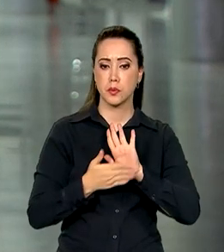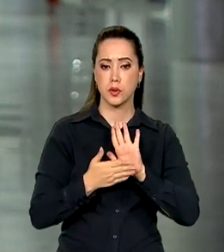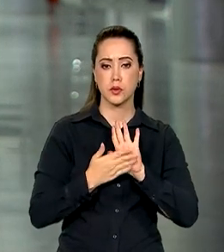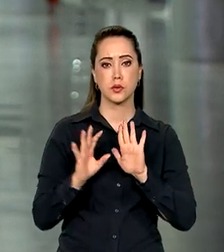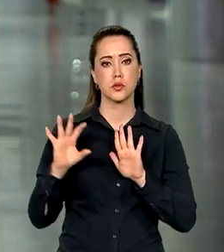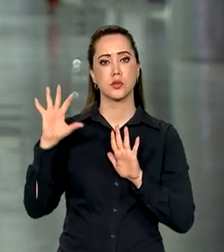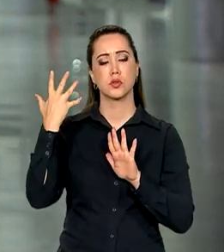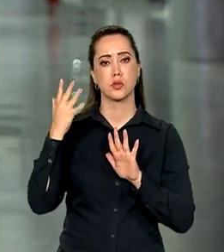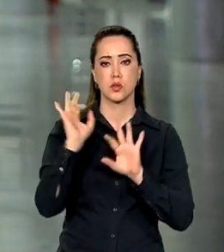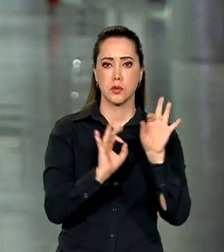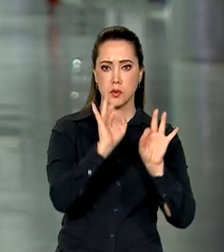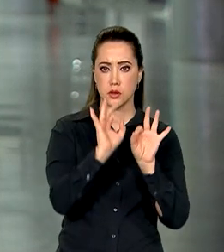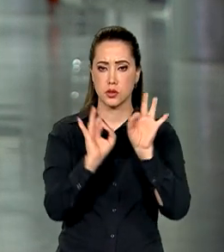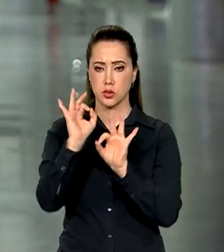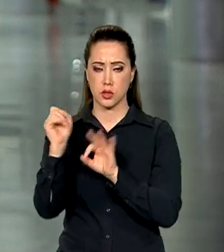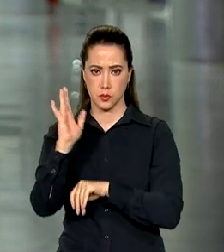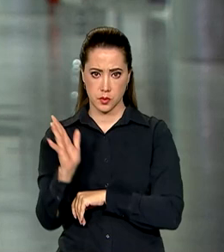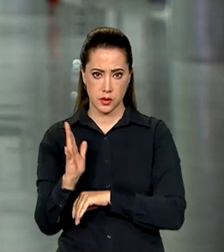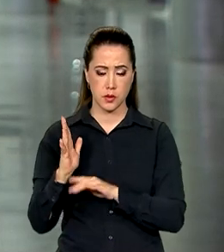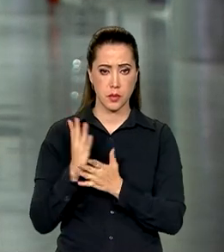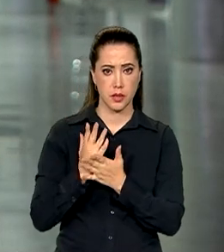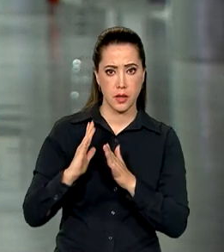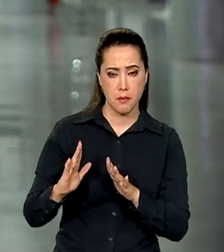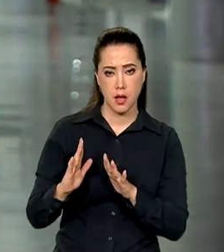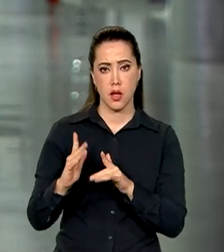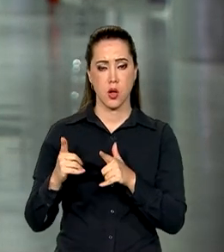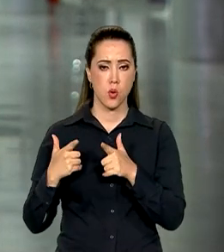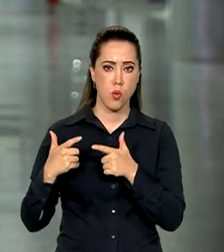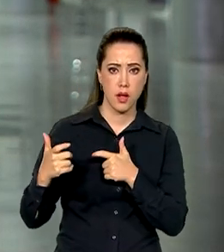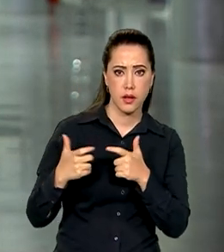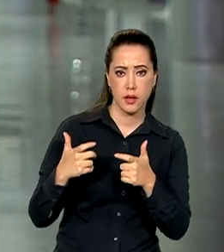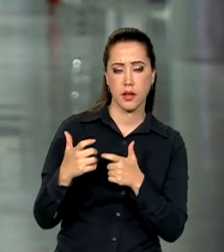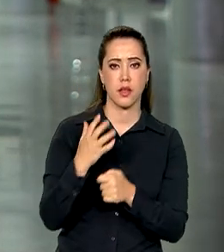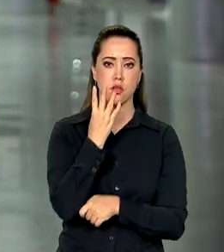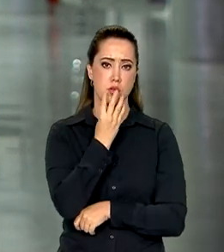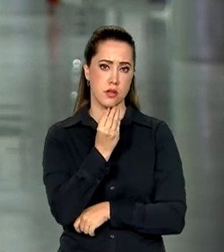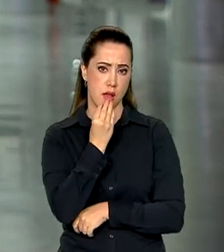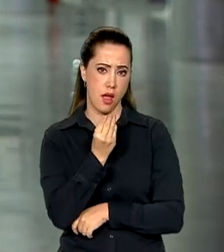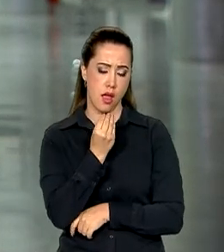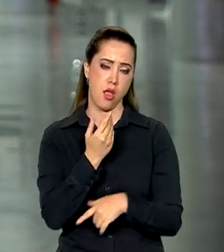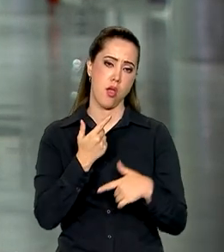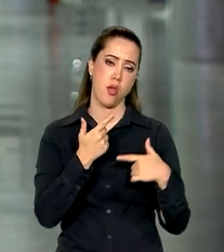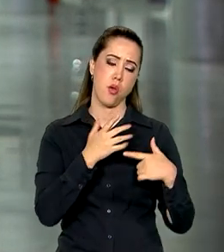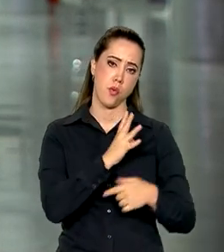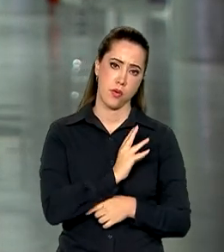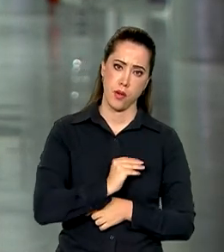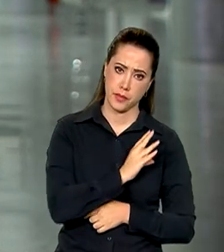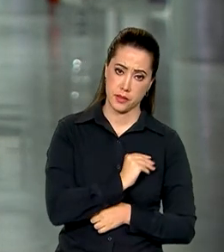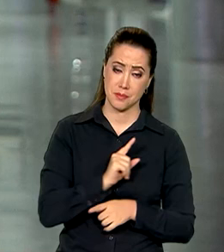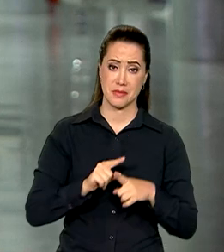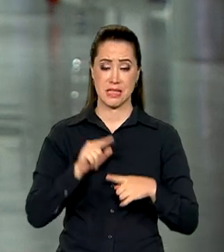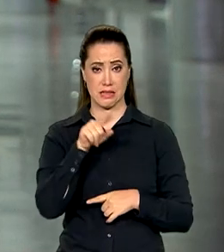resolução elaborada pelo Brasil para o conflito entre Israel e os militantes palestinos do Hamas. Mas essa